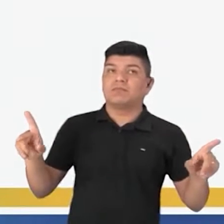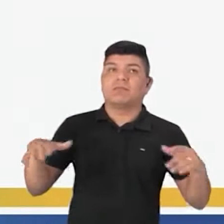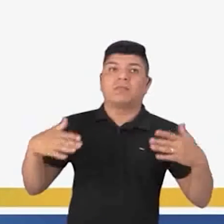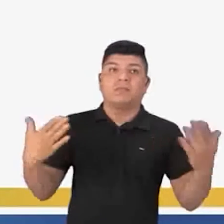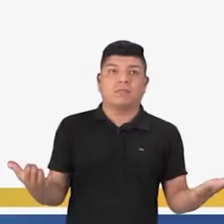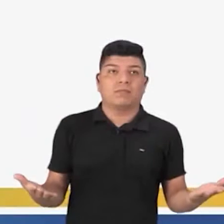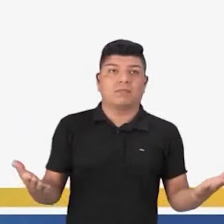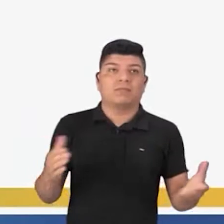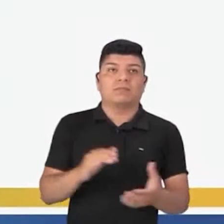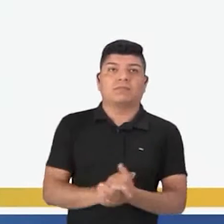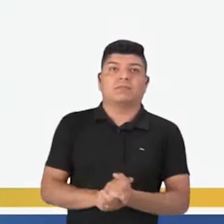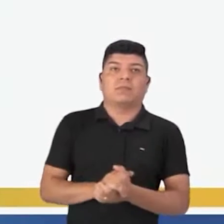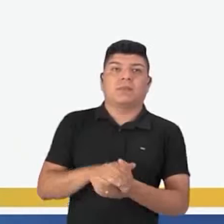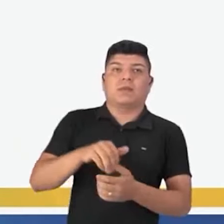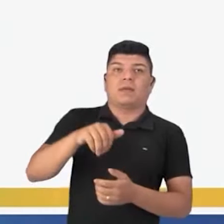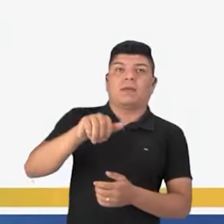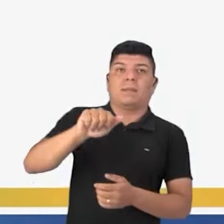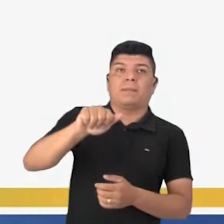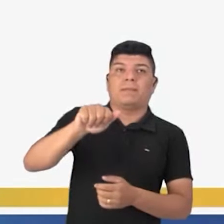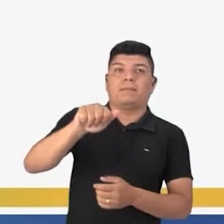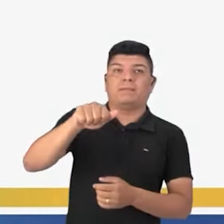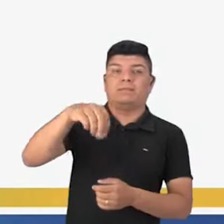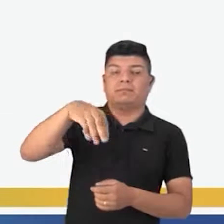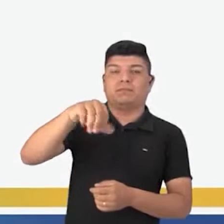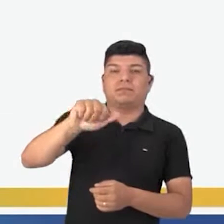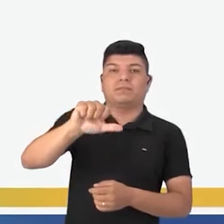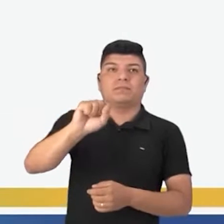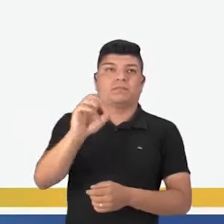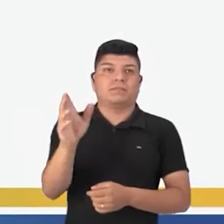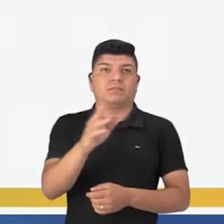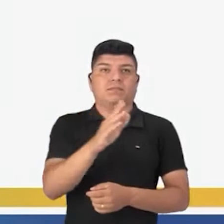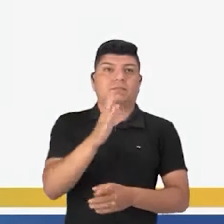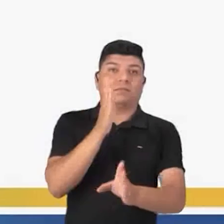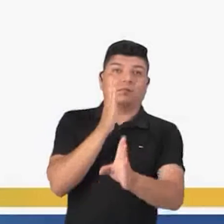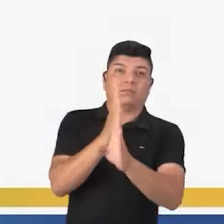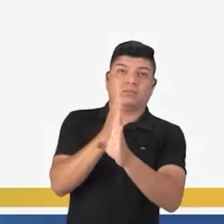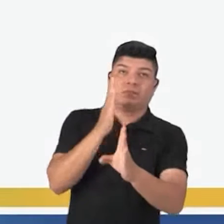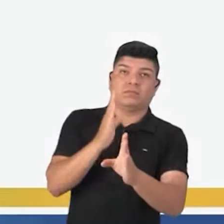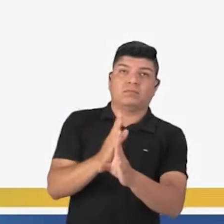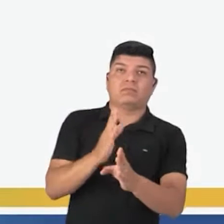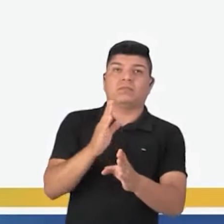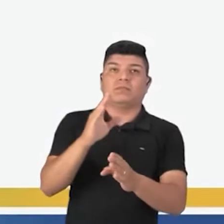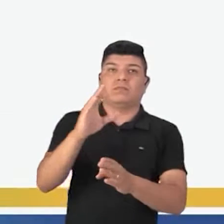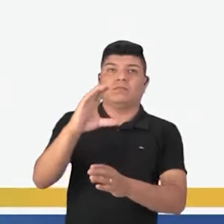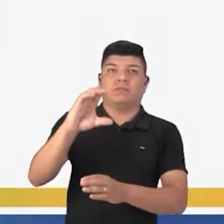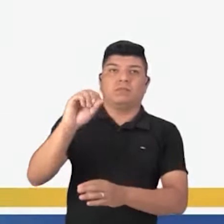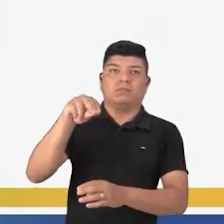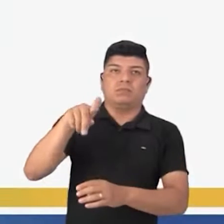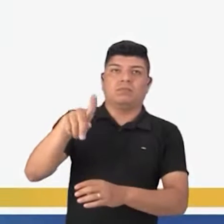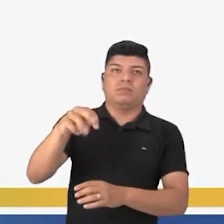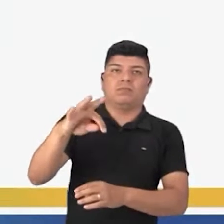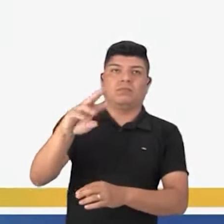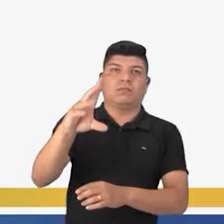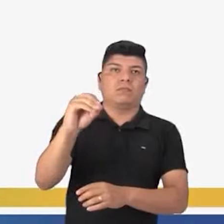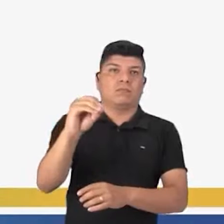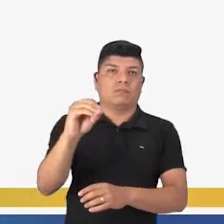São eles. Mas, porém, todavia, contudo,